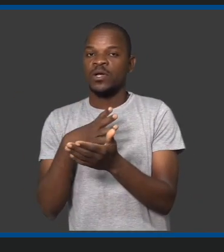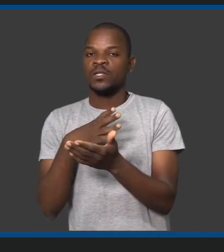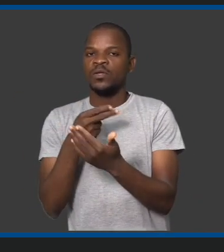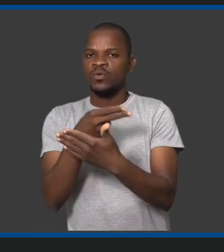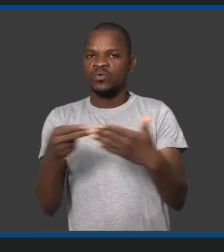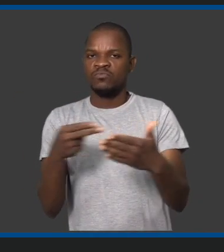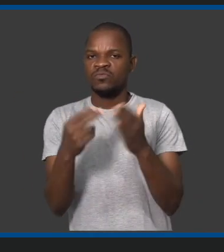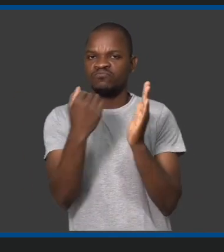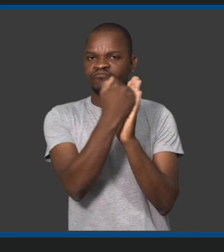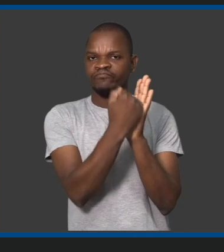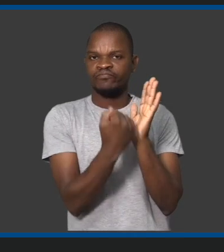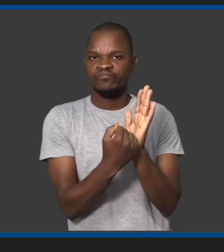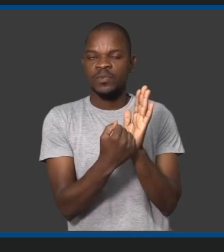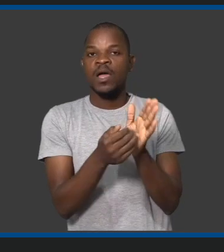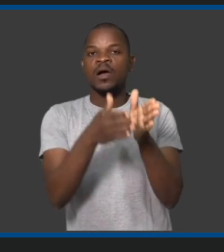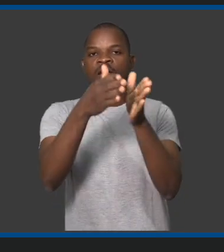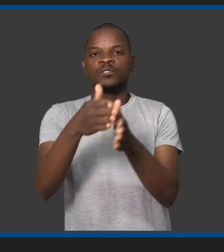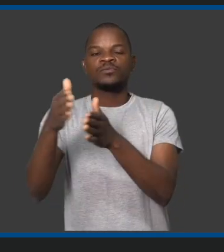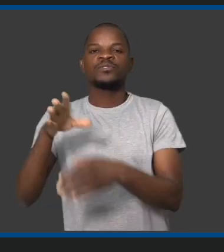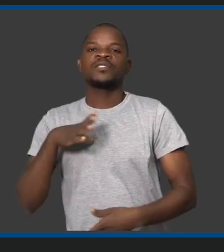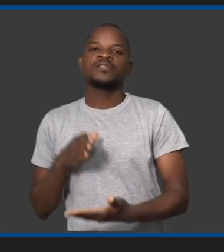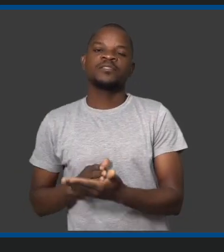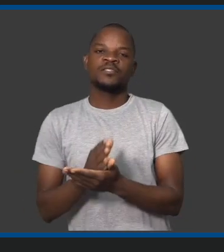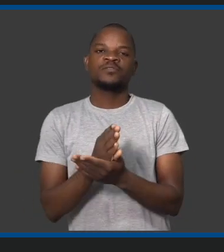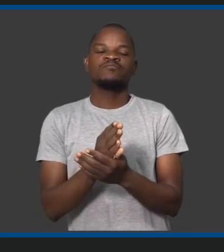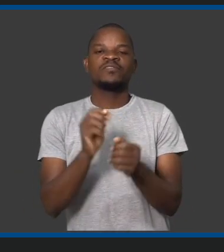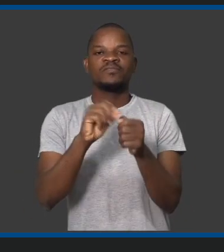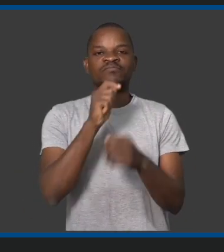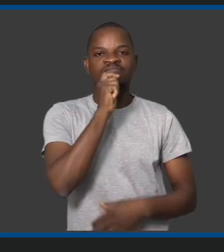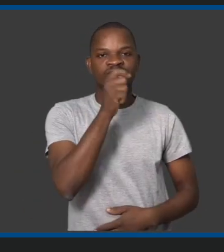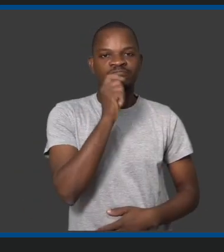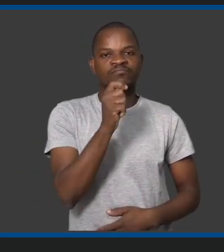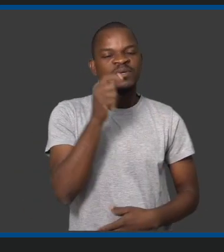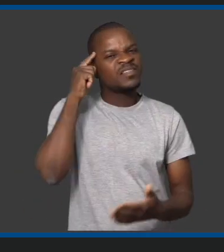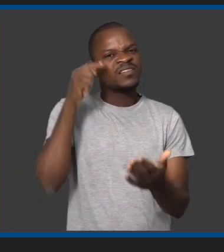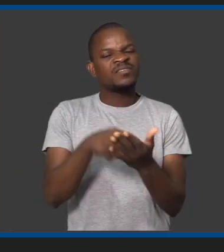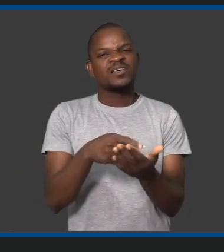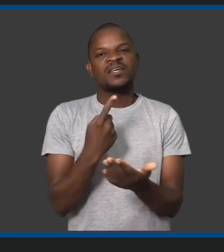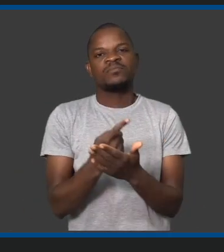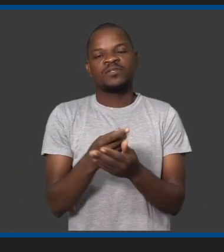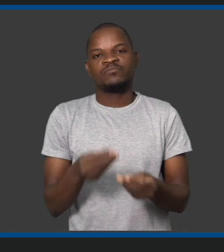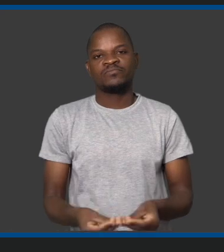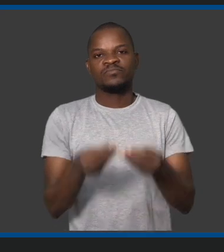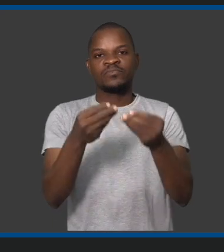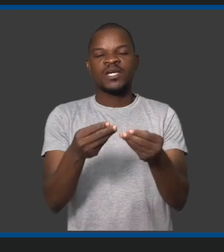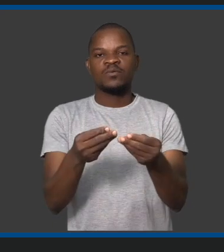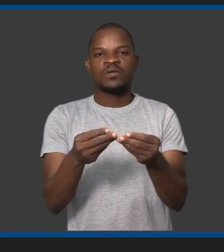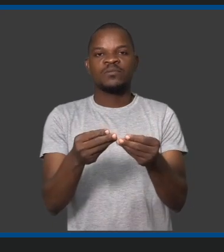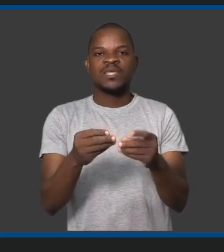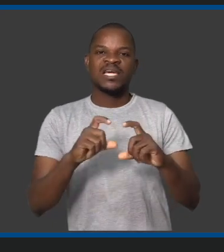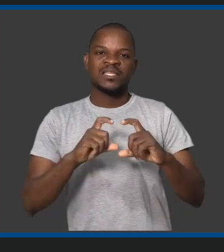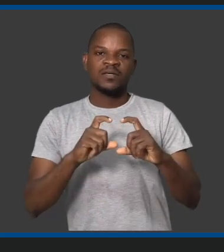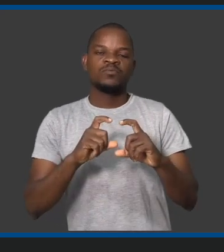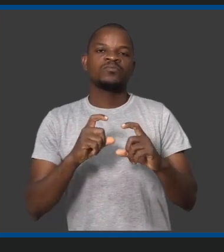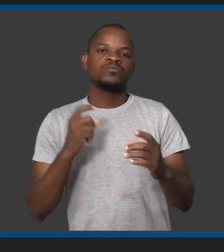das pessoas que têm direito a serem credenciadas para poderem cobrir o Moçambola. Ou seja, terá um cartão de livre trânsito que é válido a